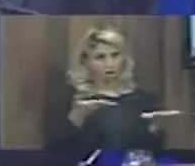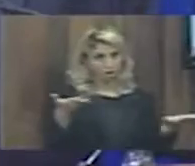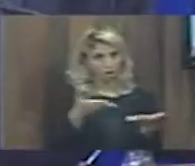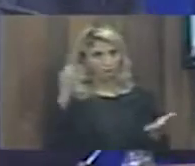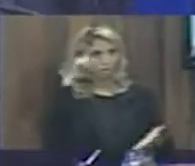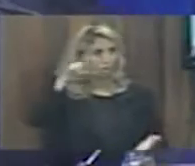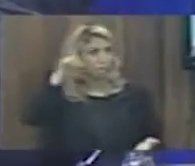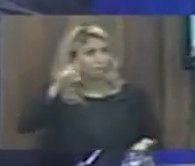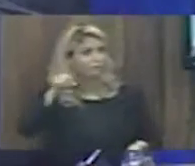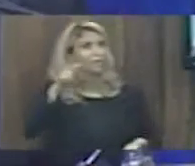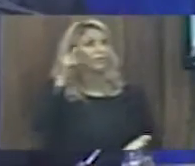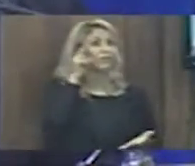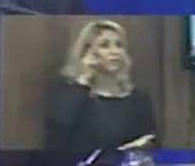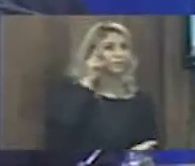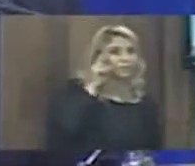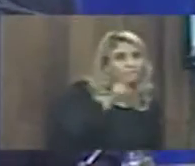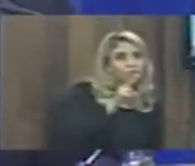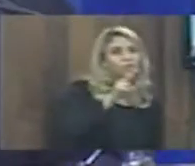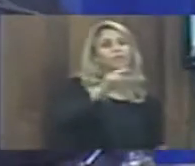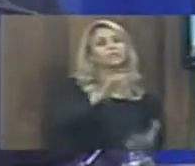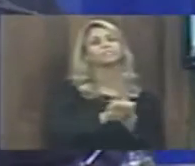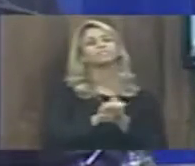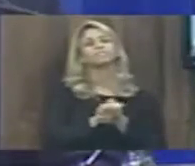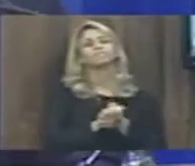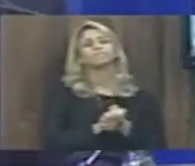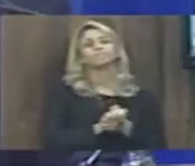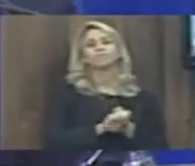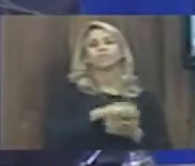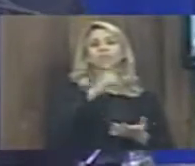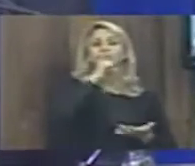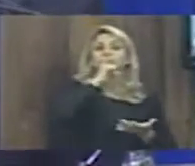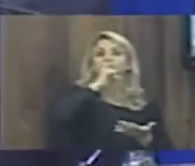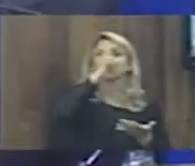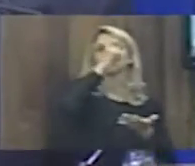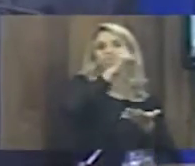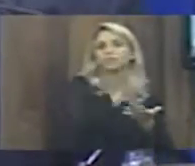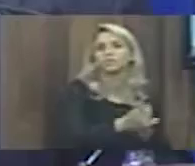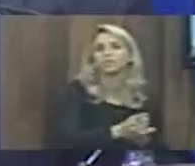Estoura a denúncia do senhor Marcelo Tenera.